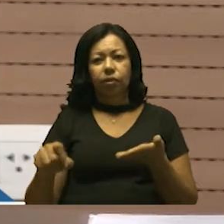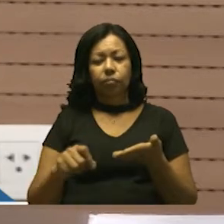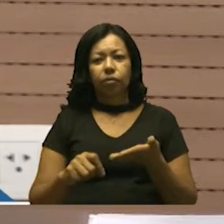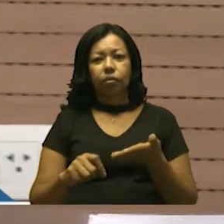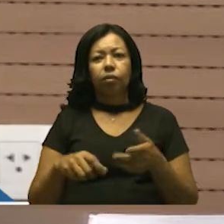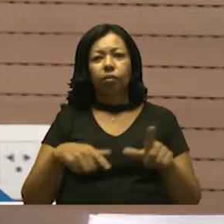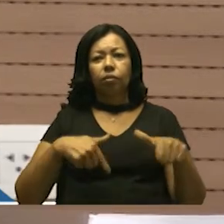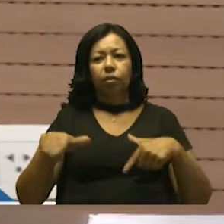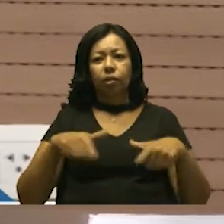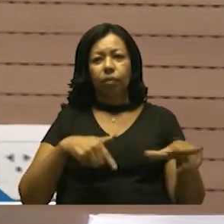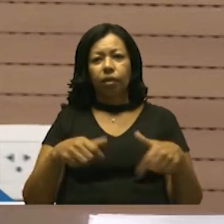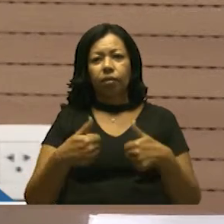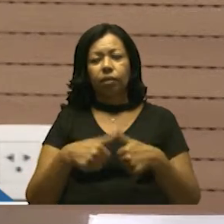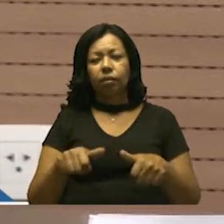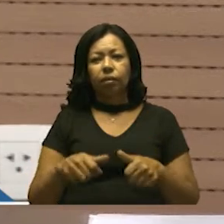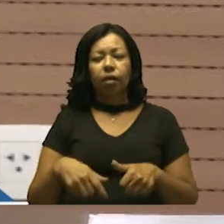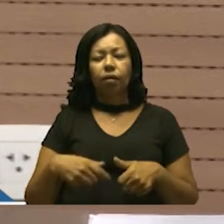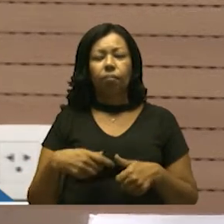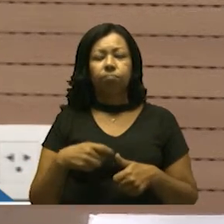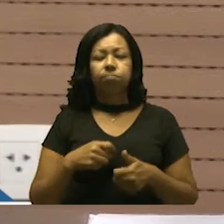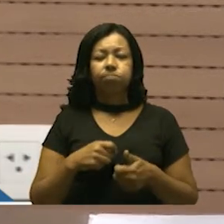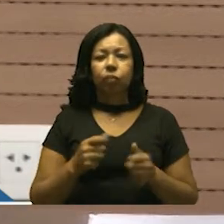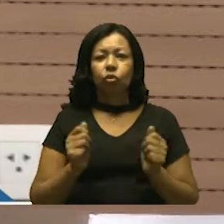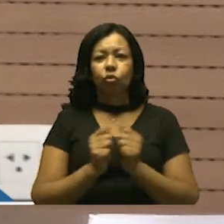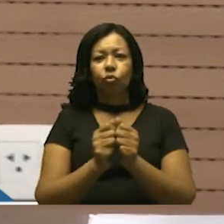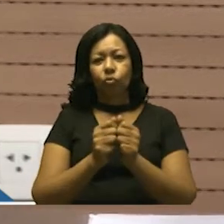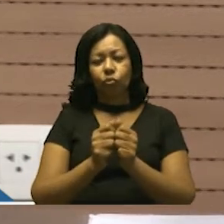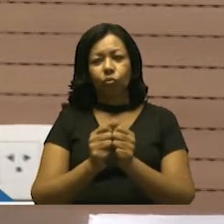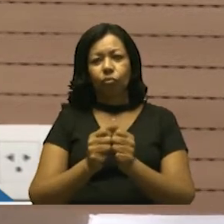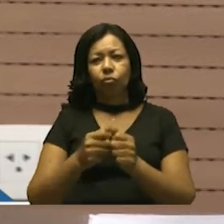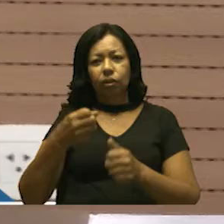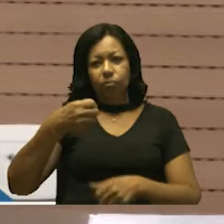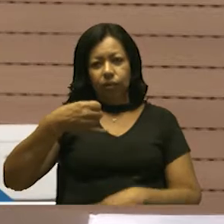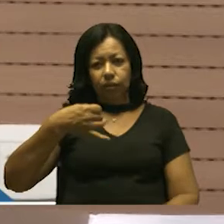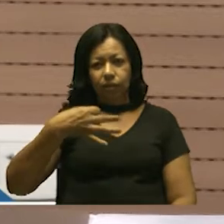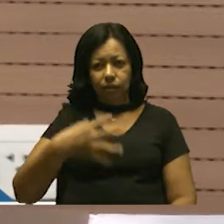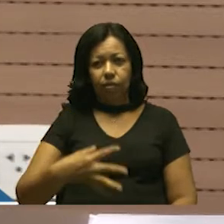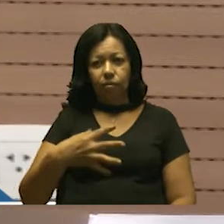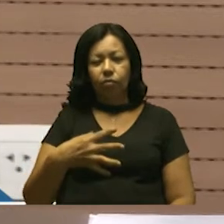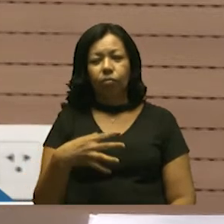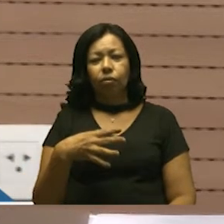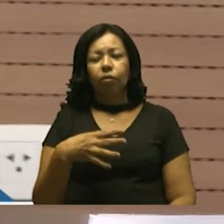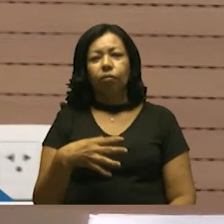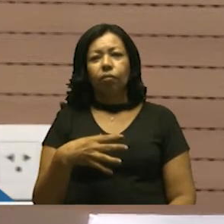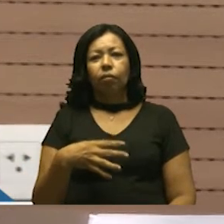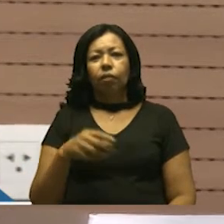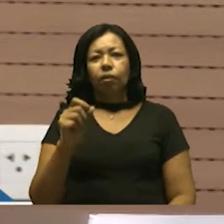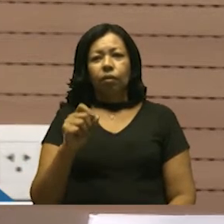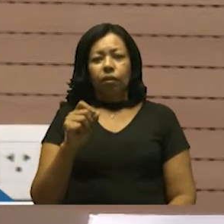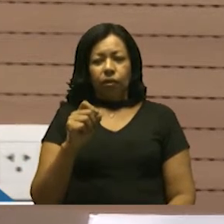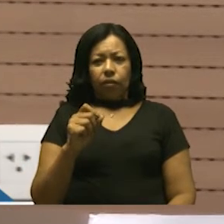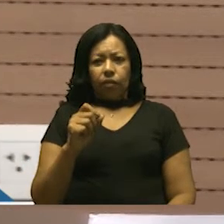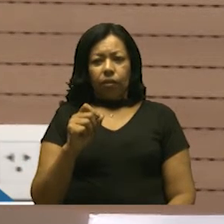A propositura encontra-se devidamente acompanhada com a justificativa a qual